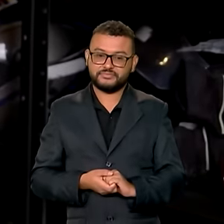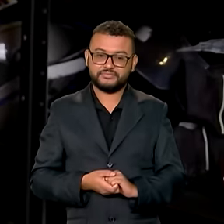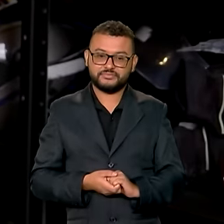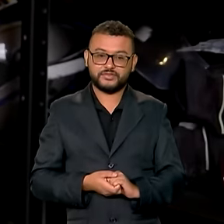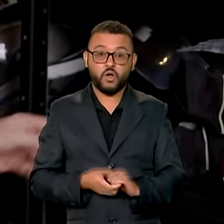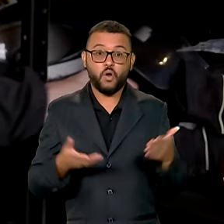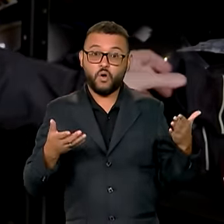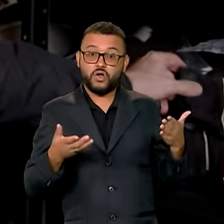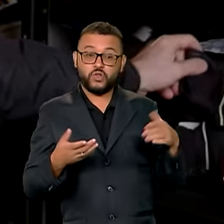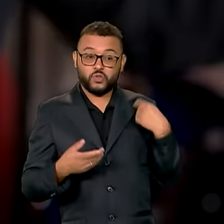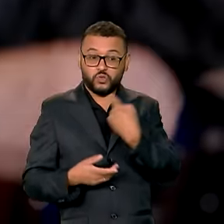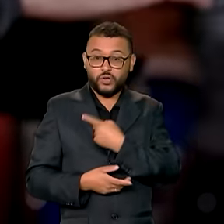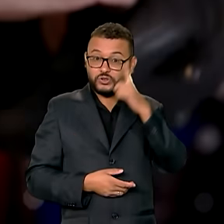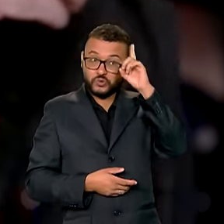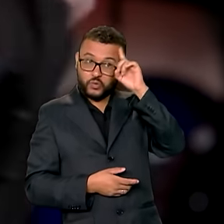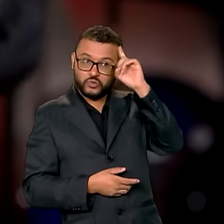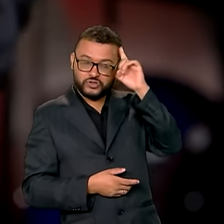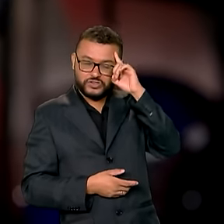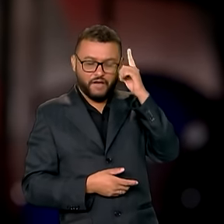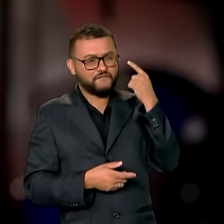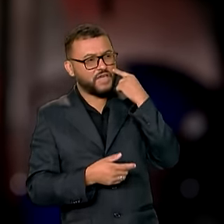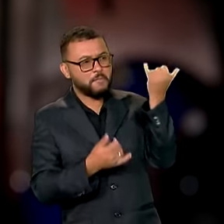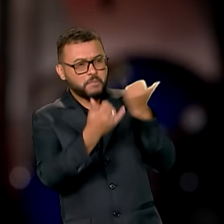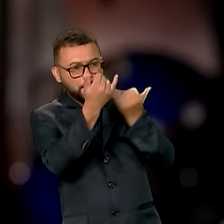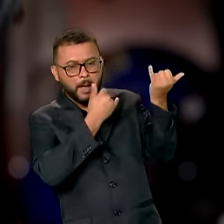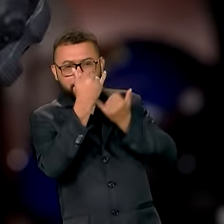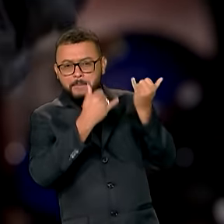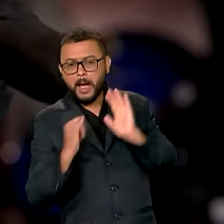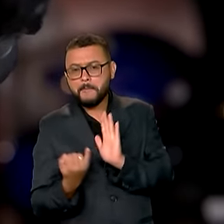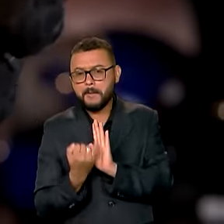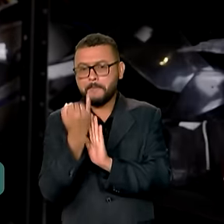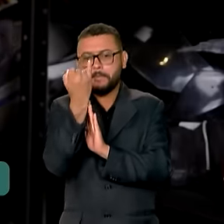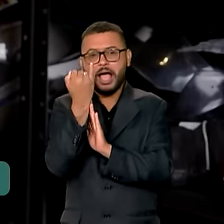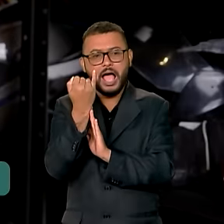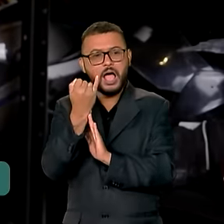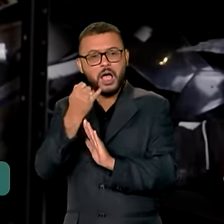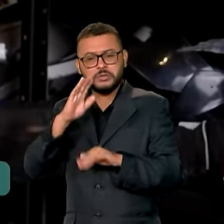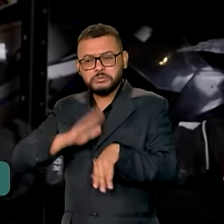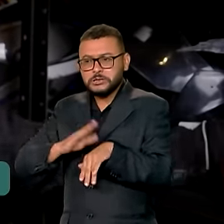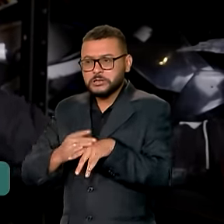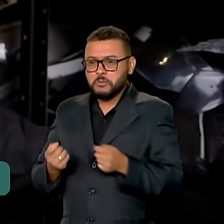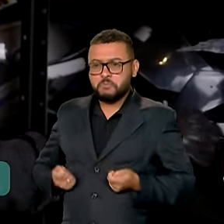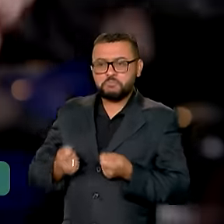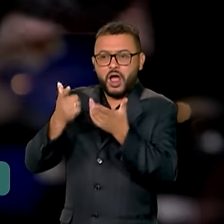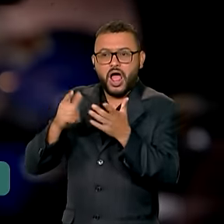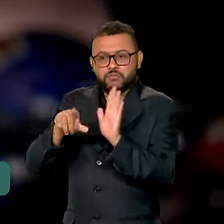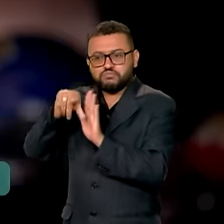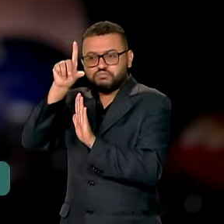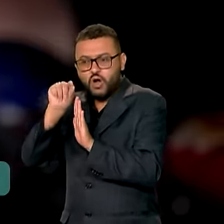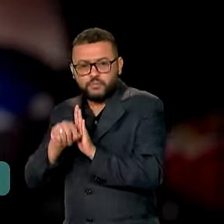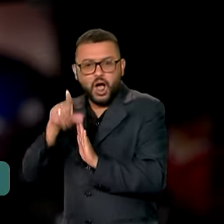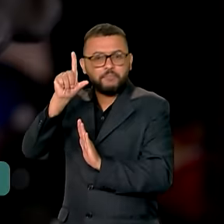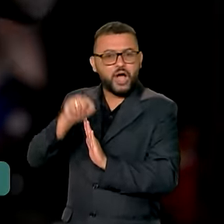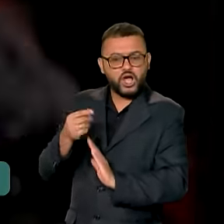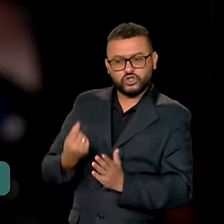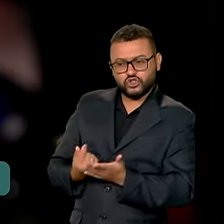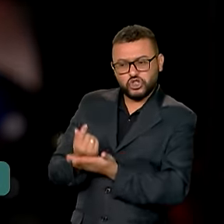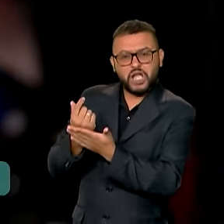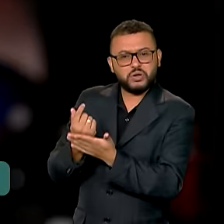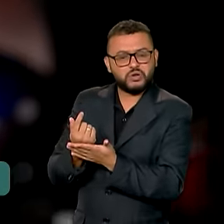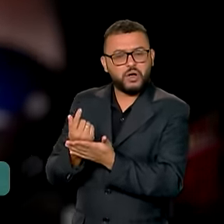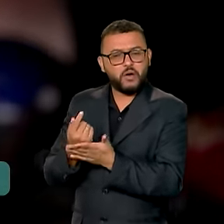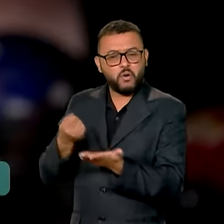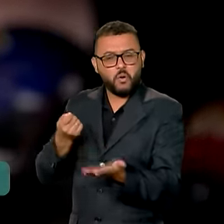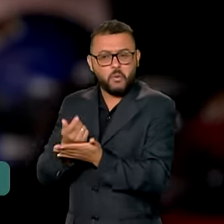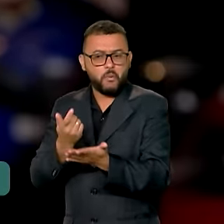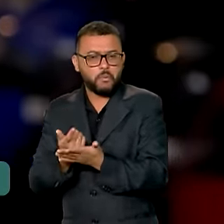A gente ouve todo dia dados sobre a inflação. Preços que sobem, preços que descem. A inflação afeta